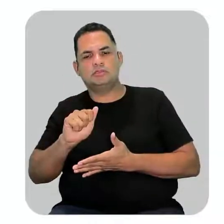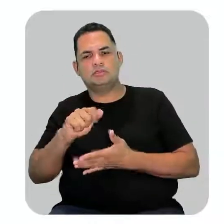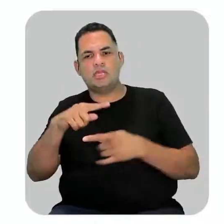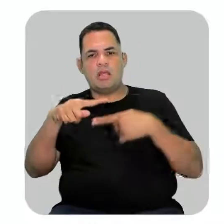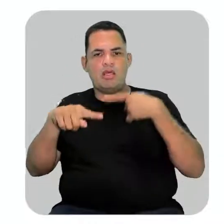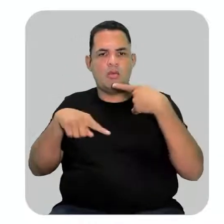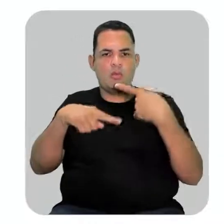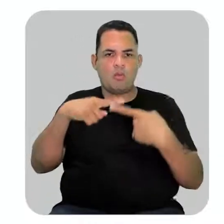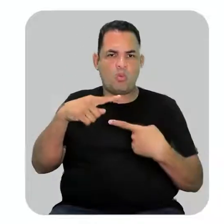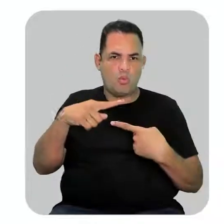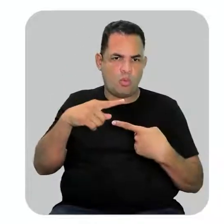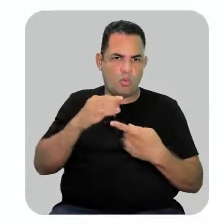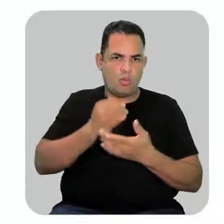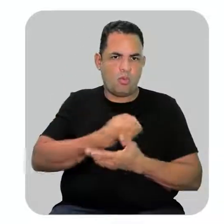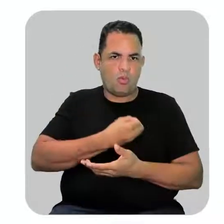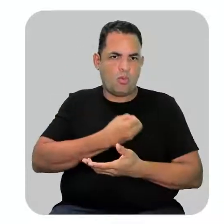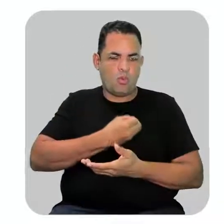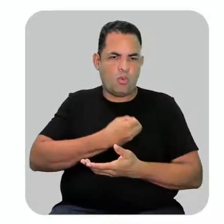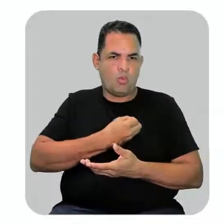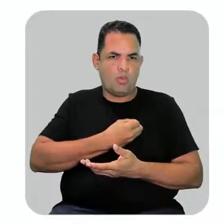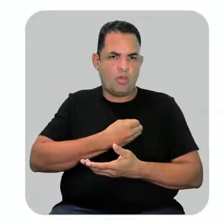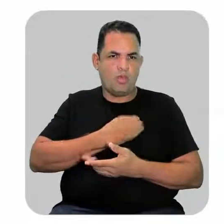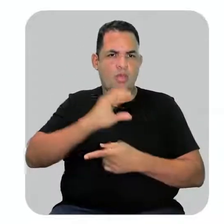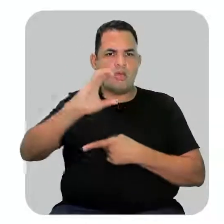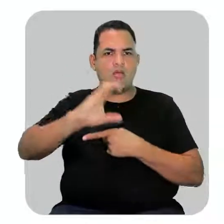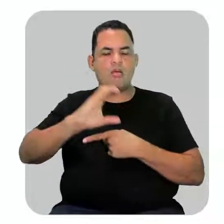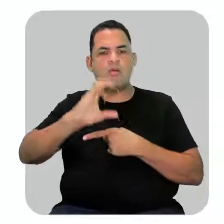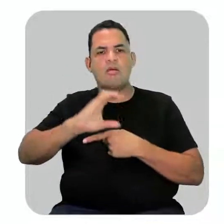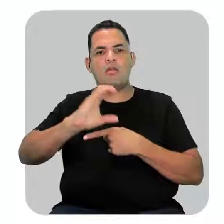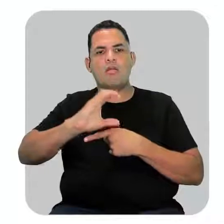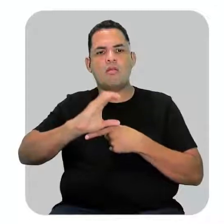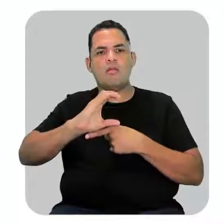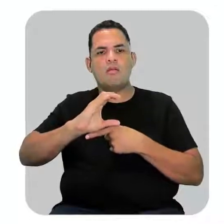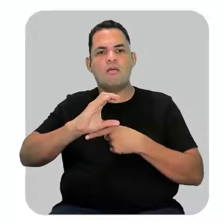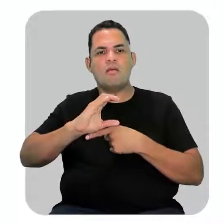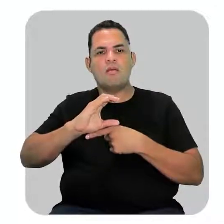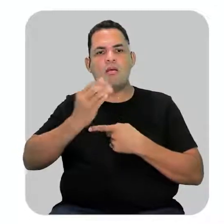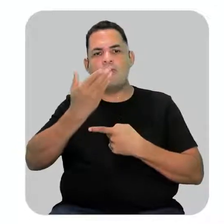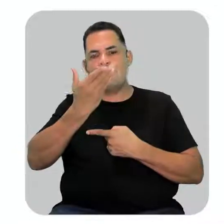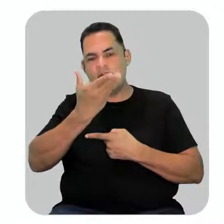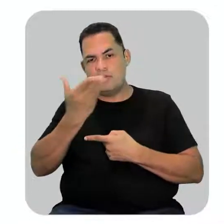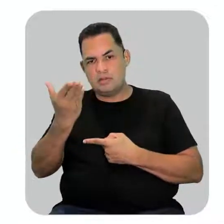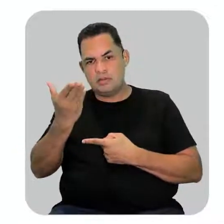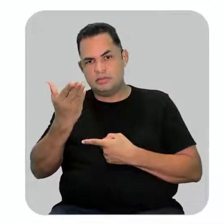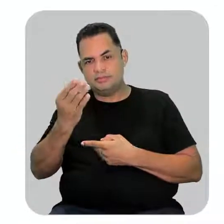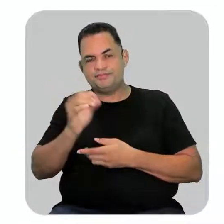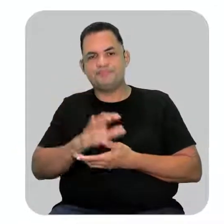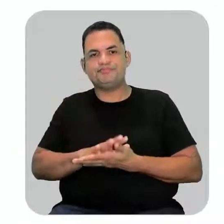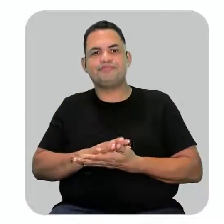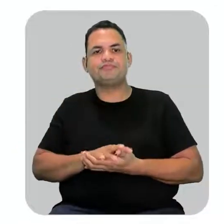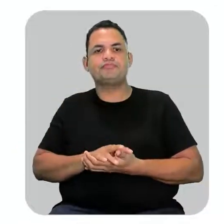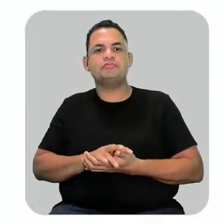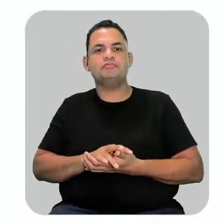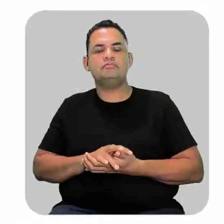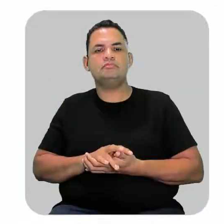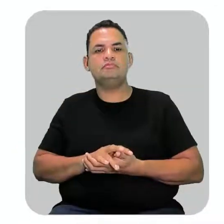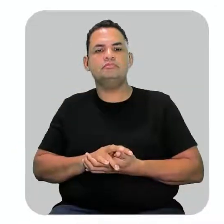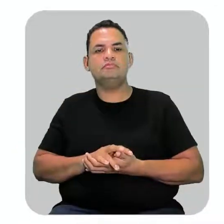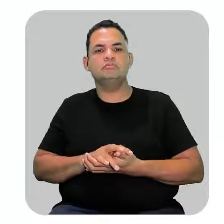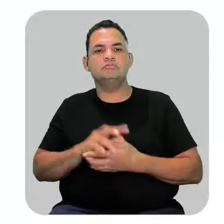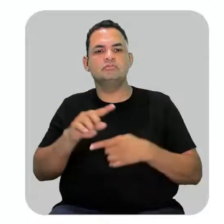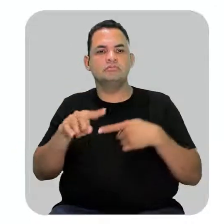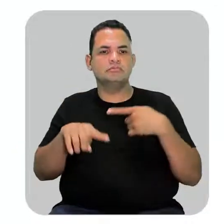Depois coloco o número do carbono onde a minha ramificação metil está ligada e coloco o nome metil. E